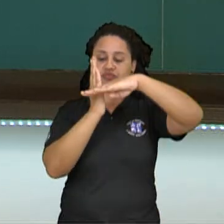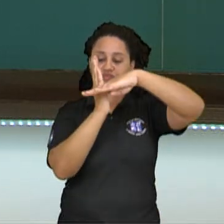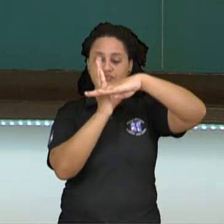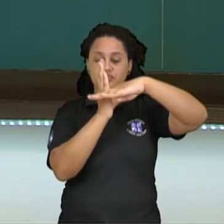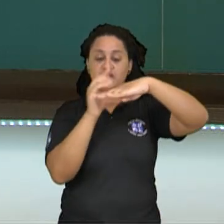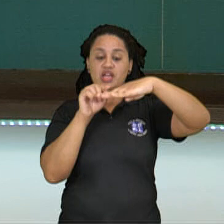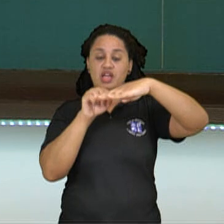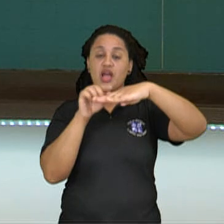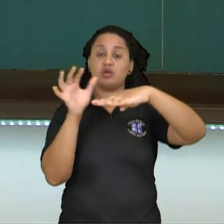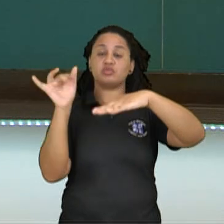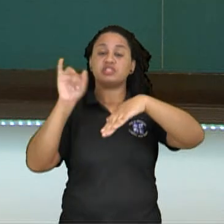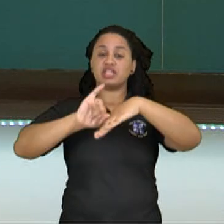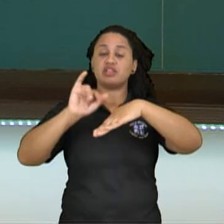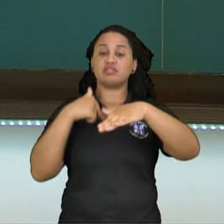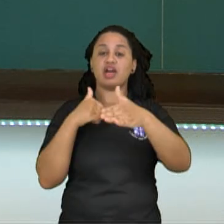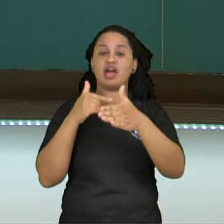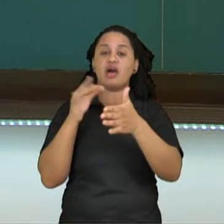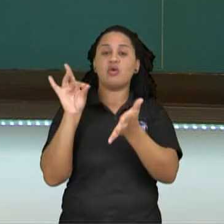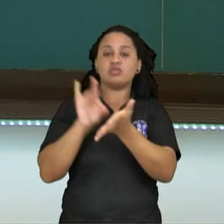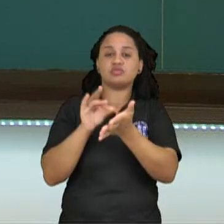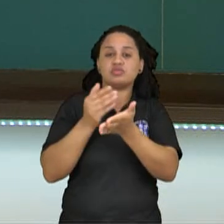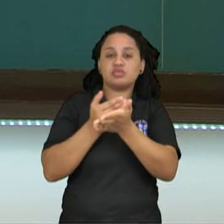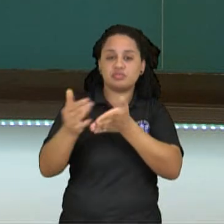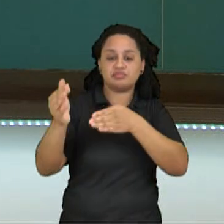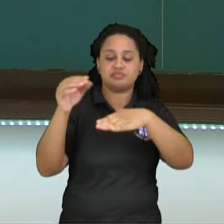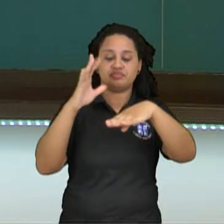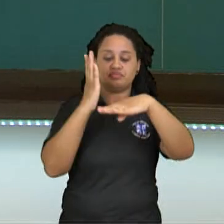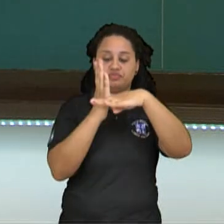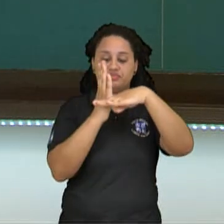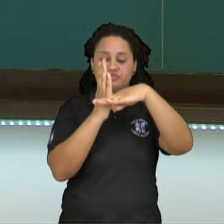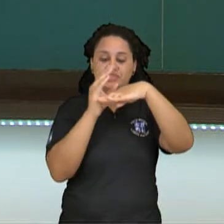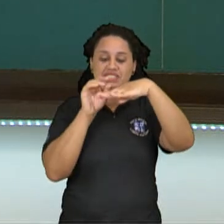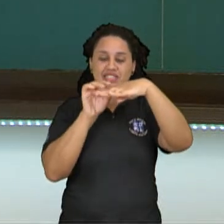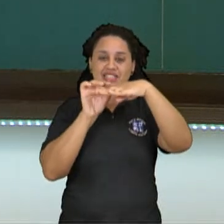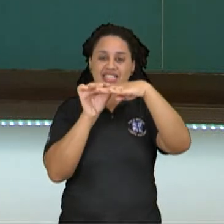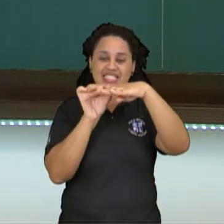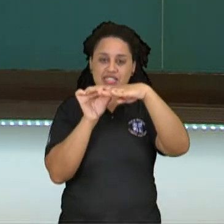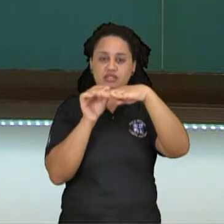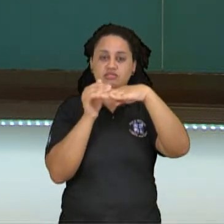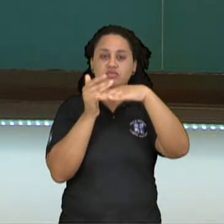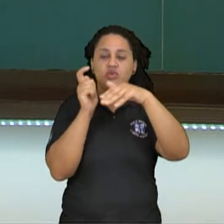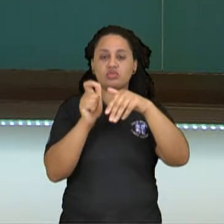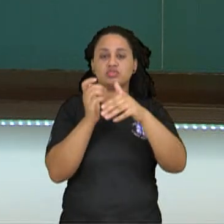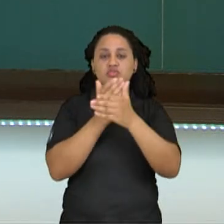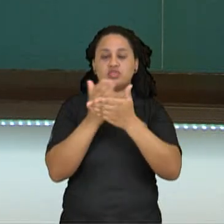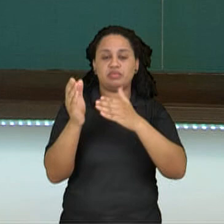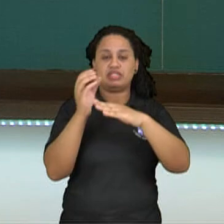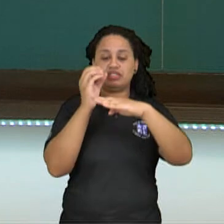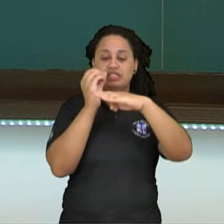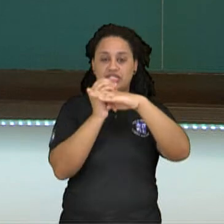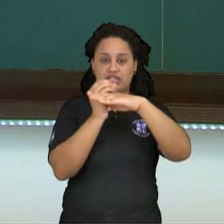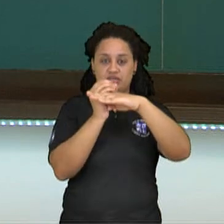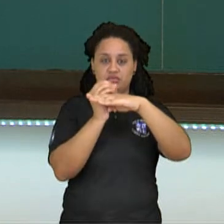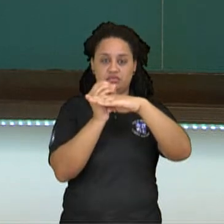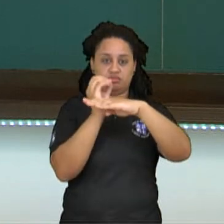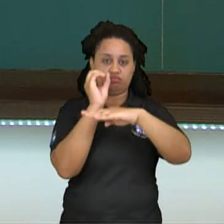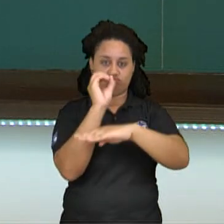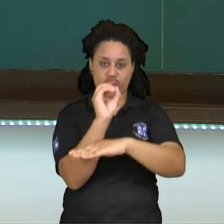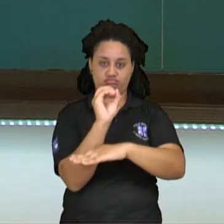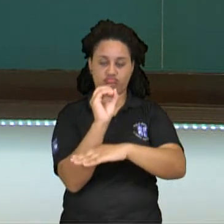cartesiano, então ela tem o centro exatamente no ponto 00 do plano.